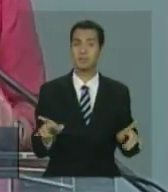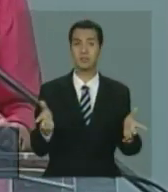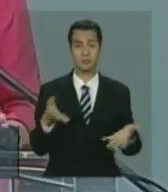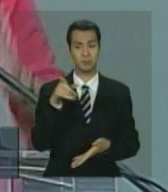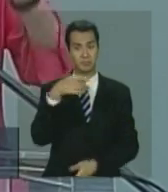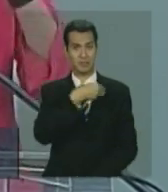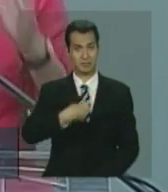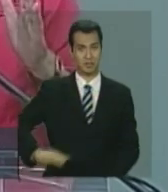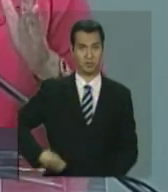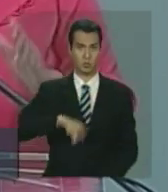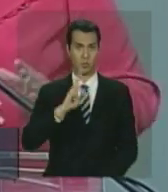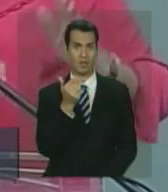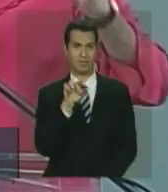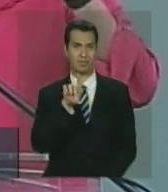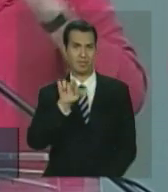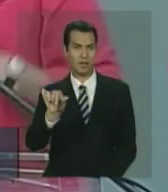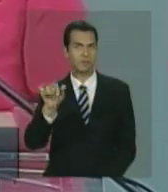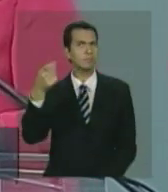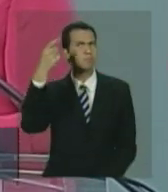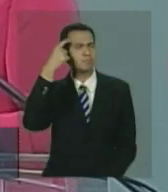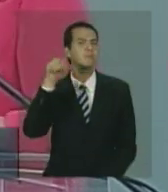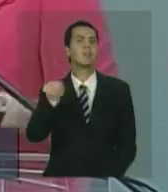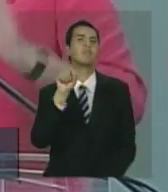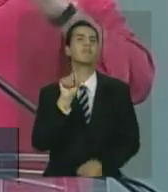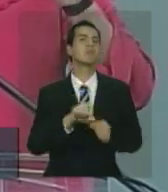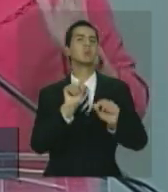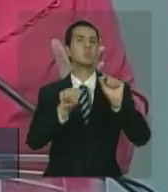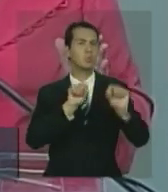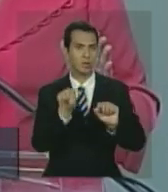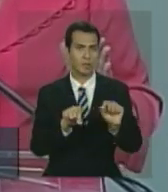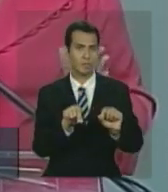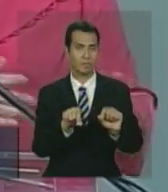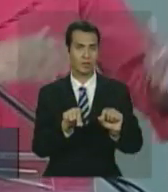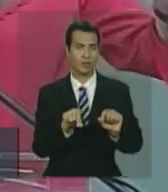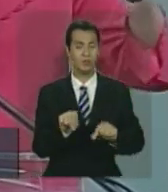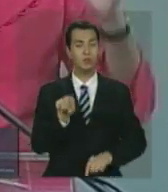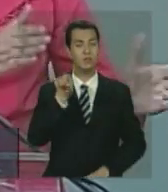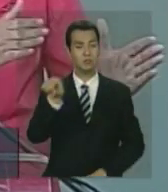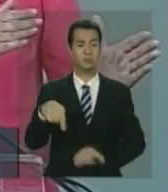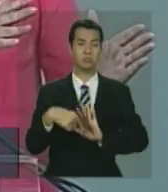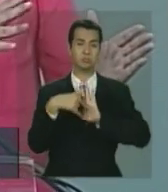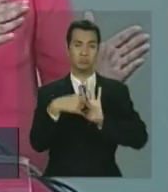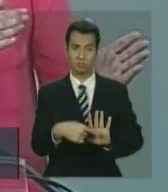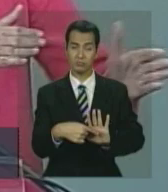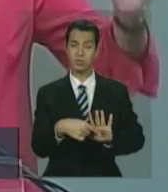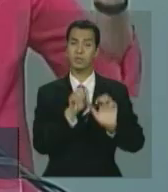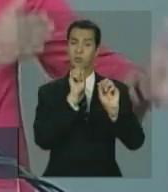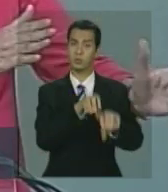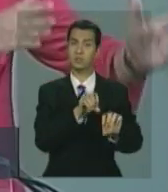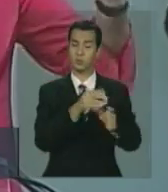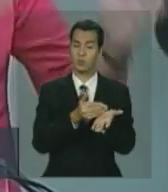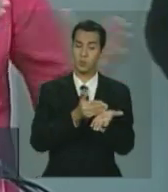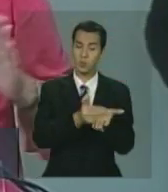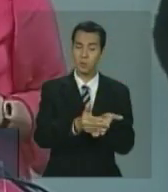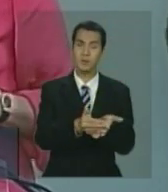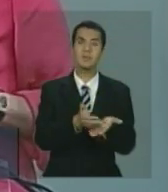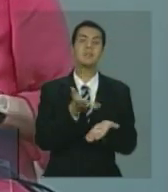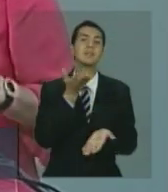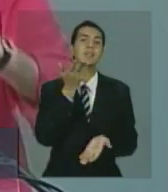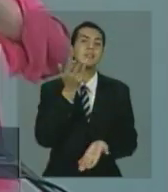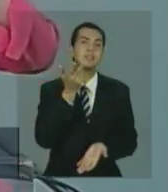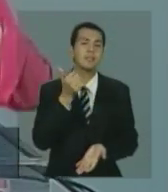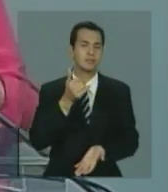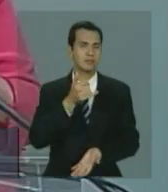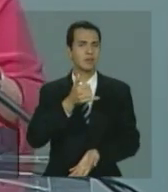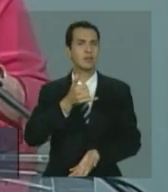foi mostrar que a educação começa lá na infância, na creche e na pré